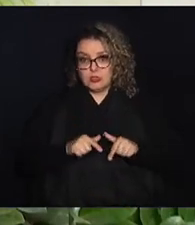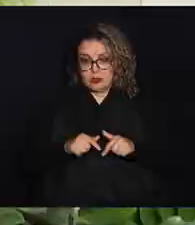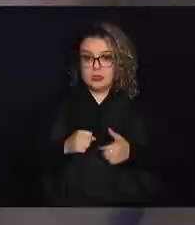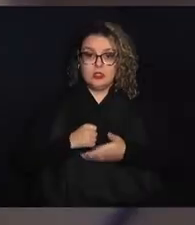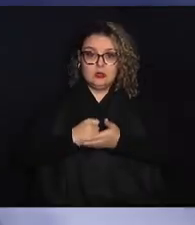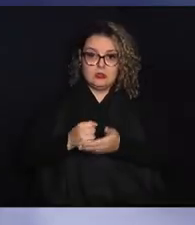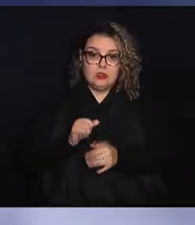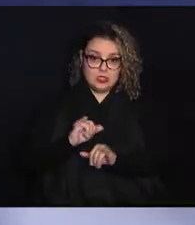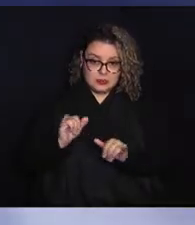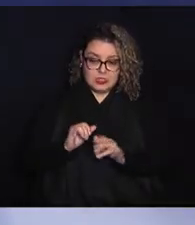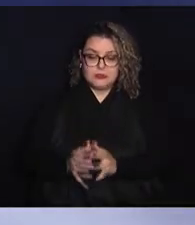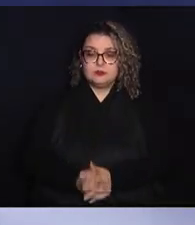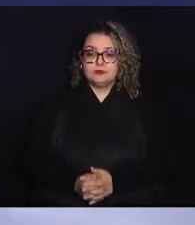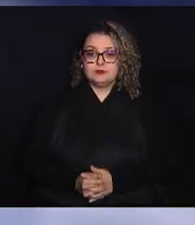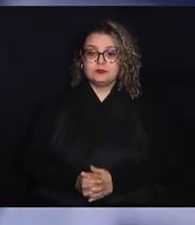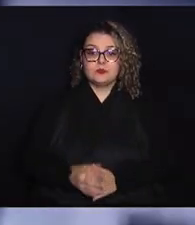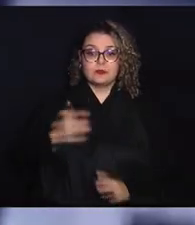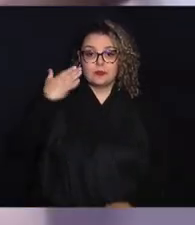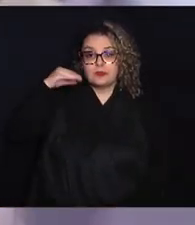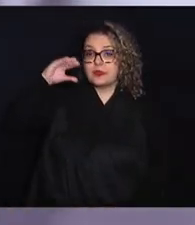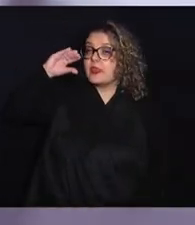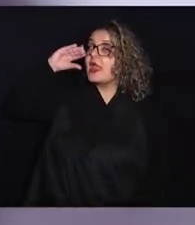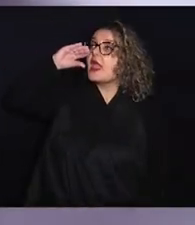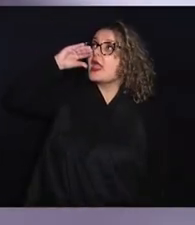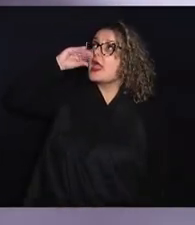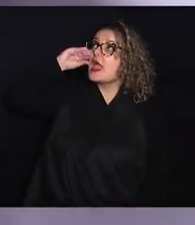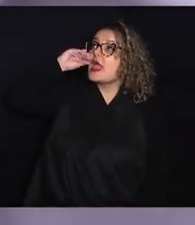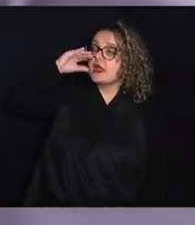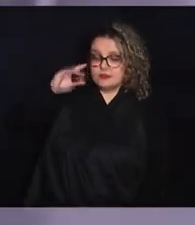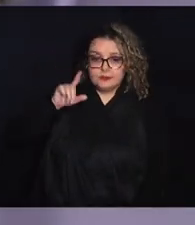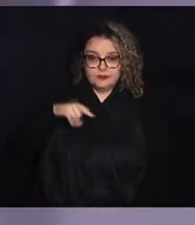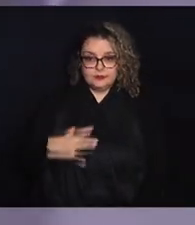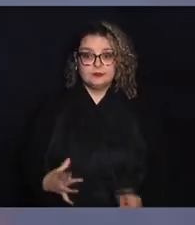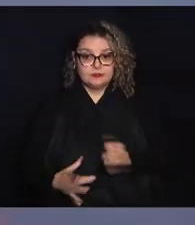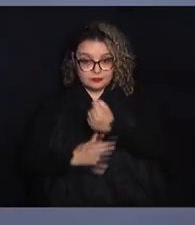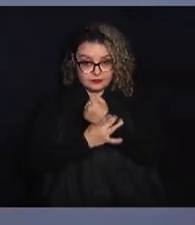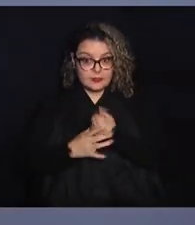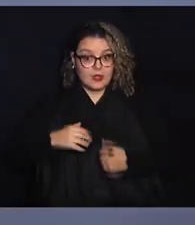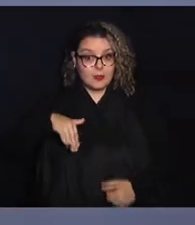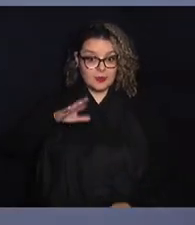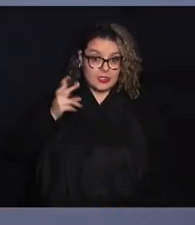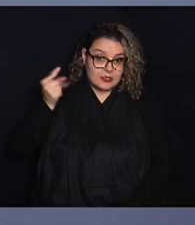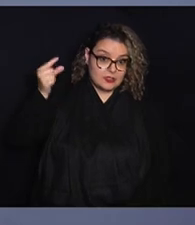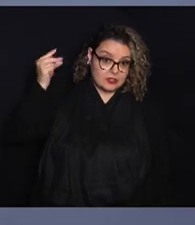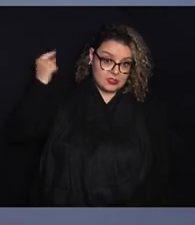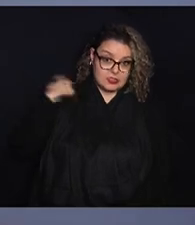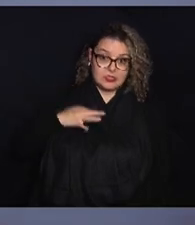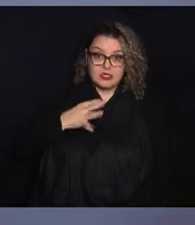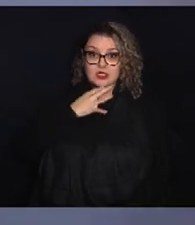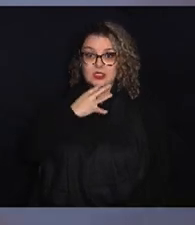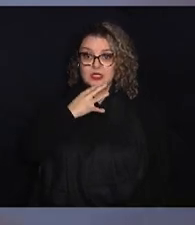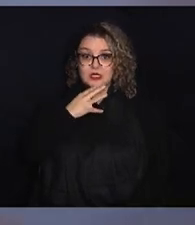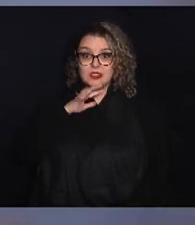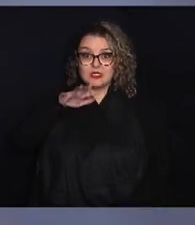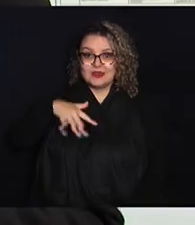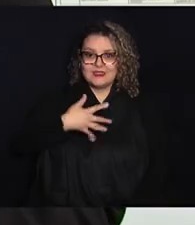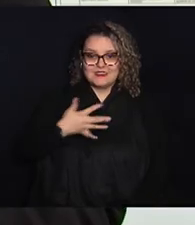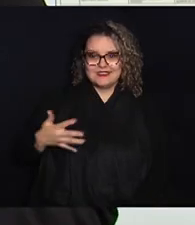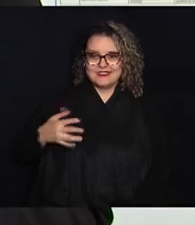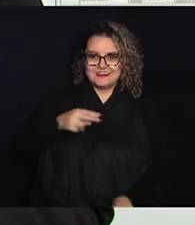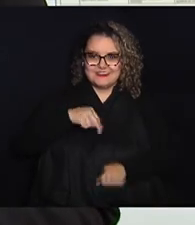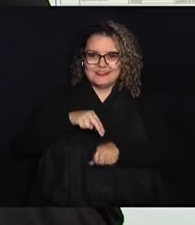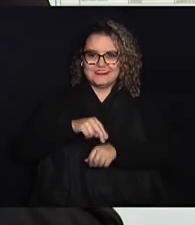a essa campanha. A famosa gotinha é muito segura, sendo uma das mais antigas e conhecidas do calendário nacional.